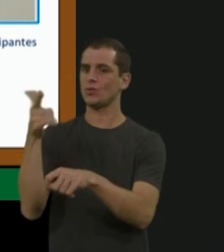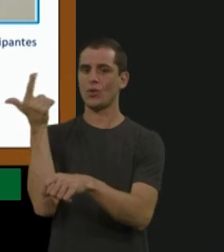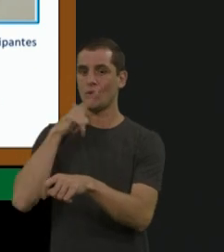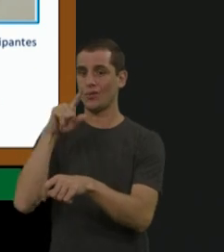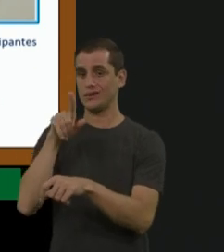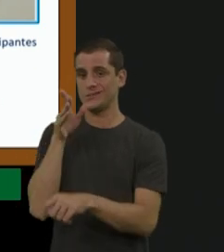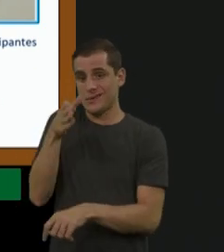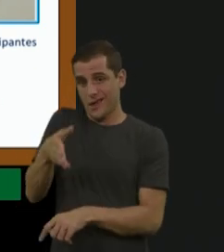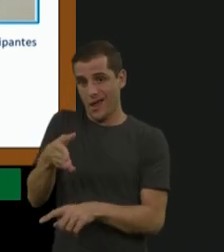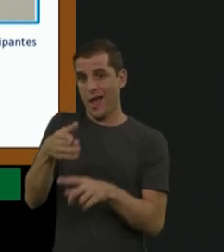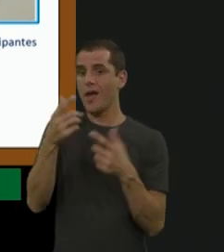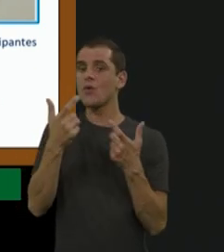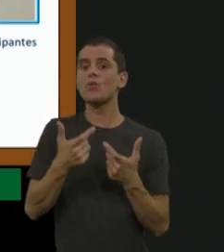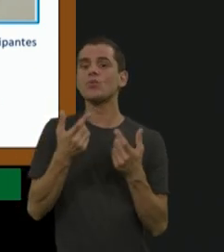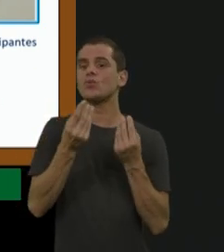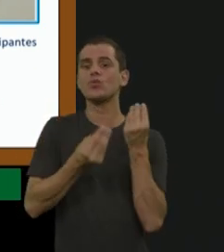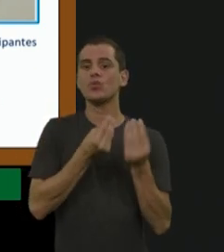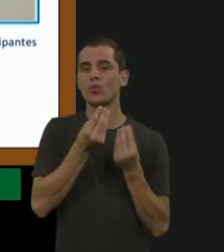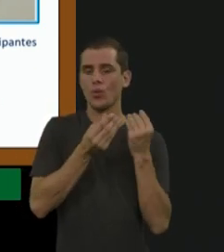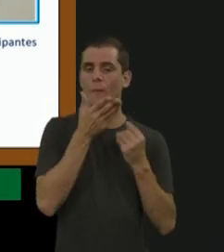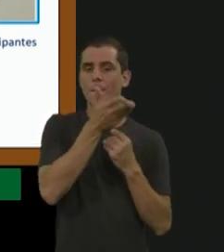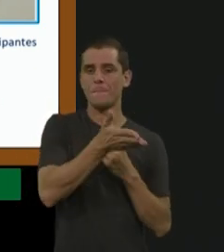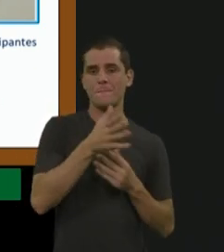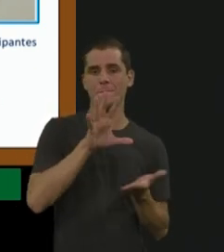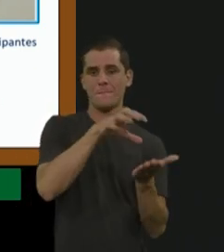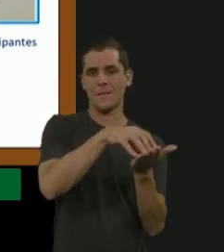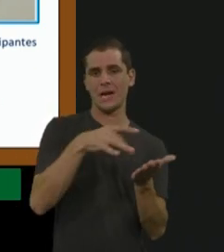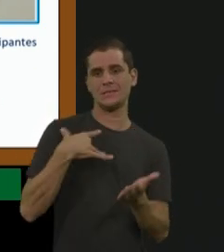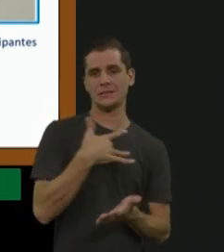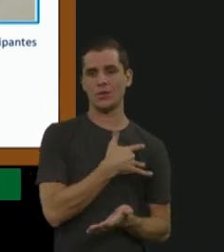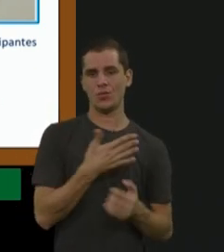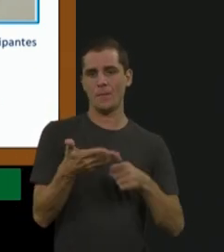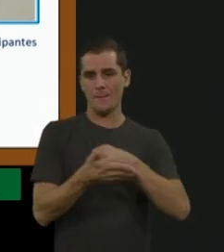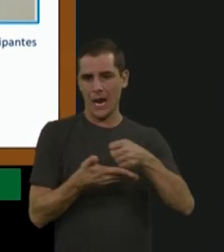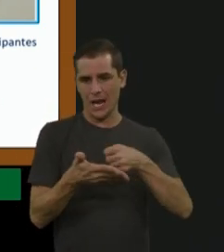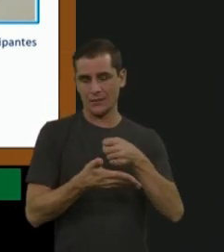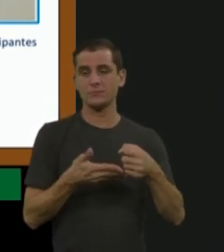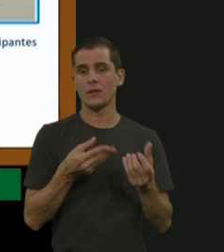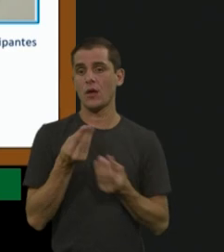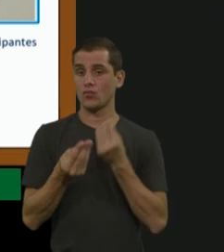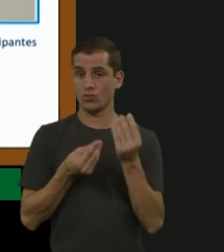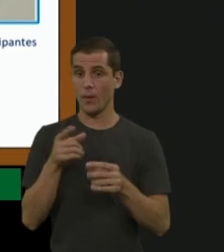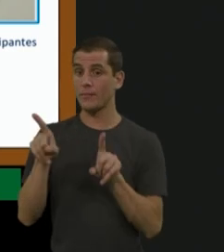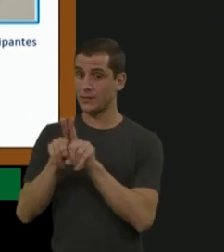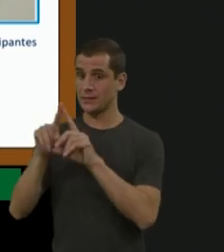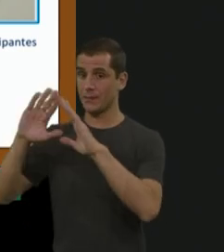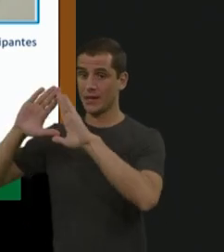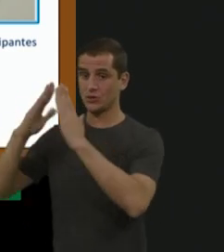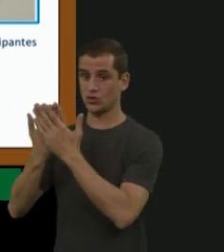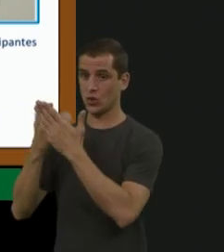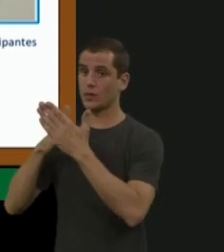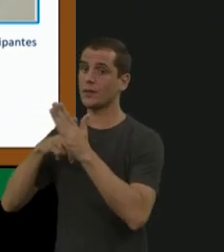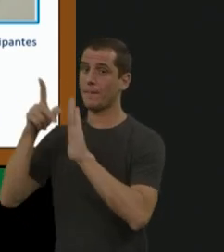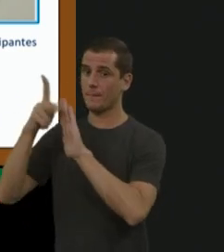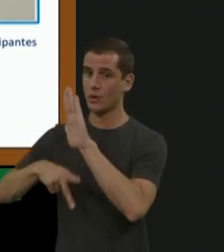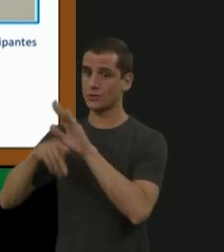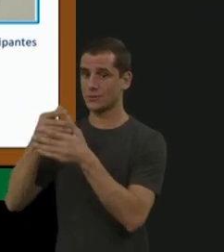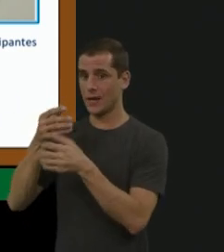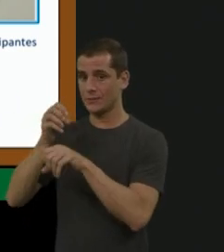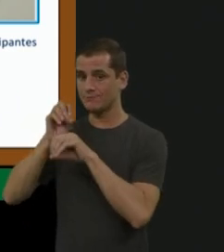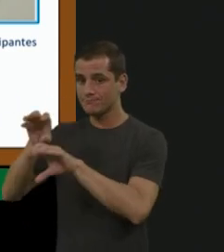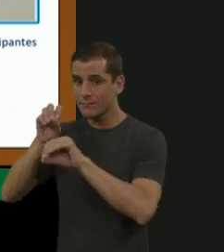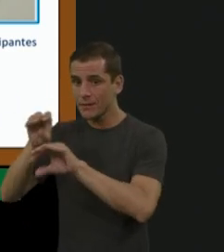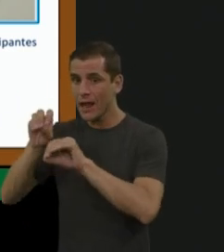o conhecimento também. As escolas, a gente já teve também programa, porque, às vezes, a criança é a primeira na escola que tem